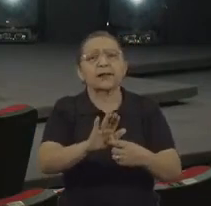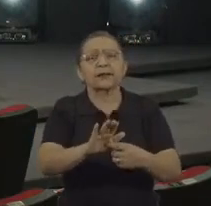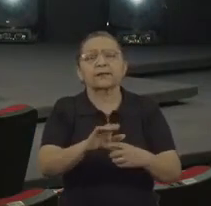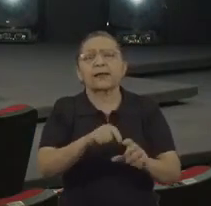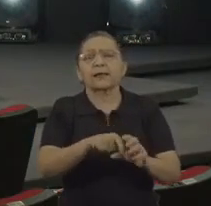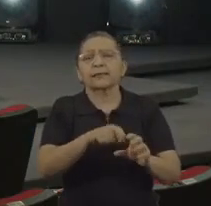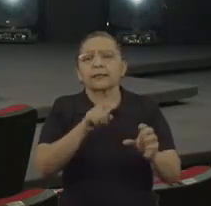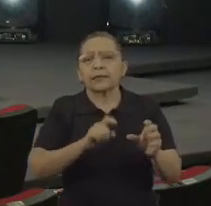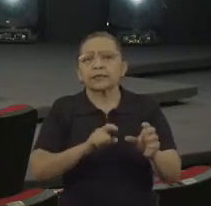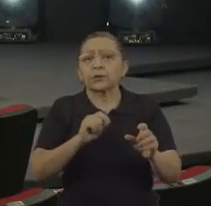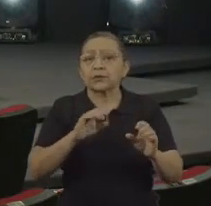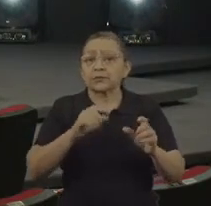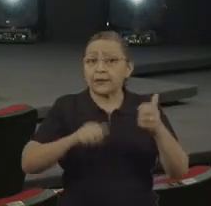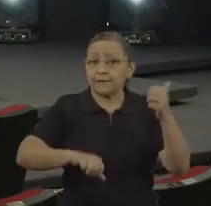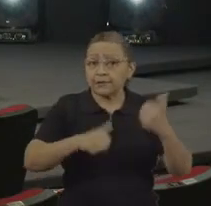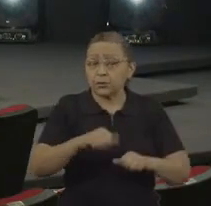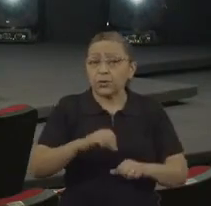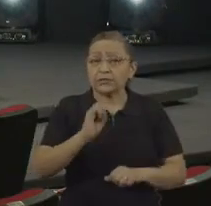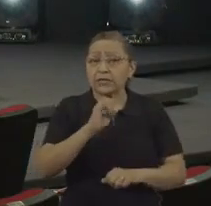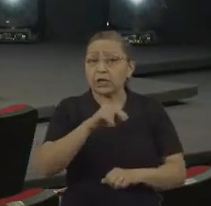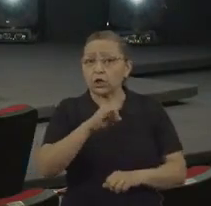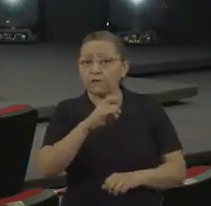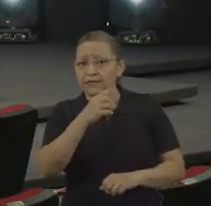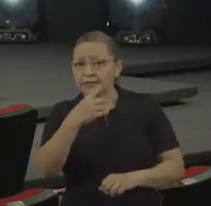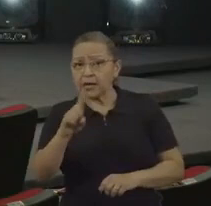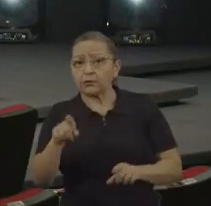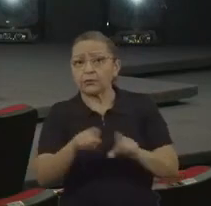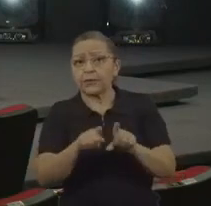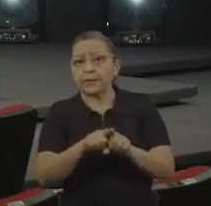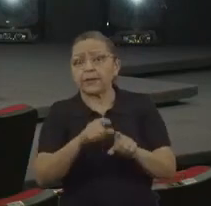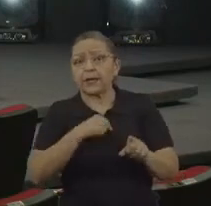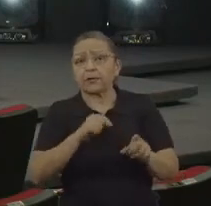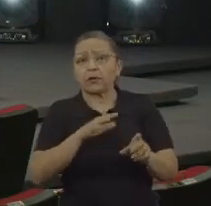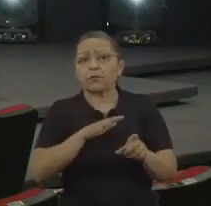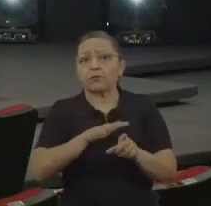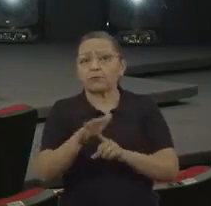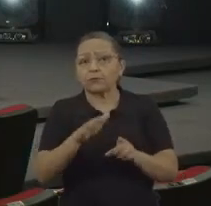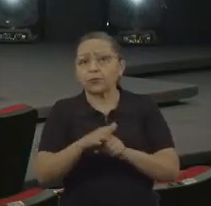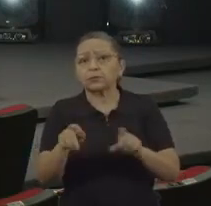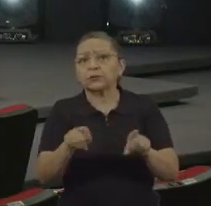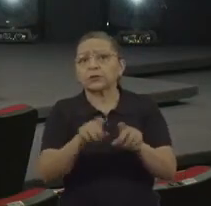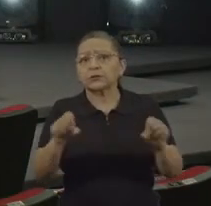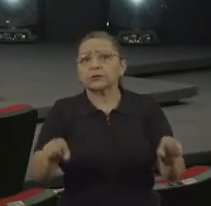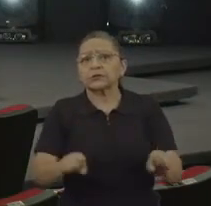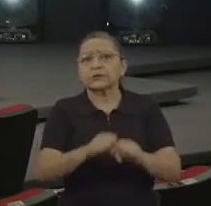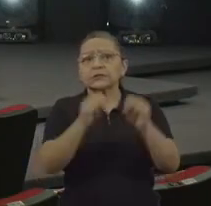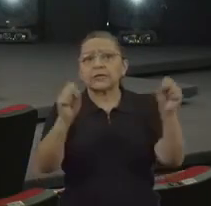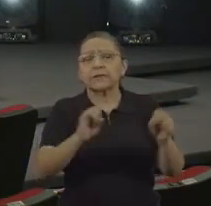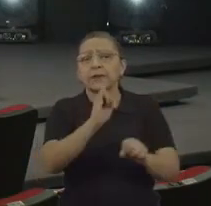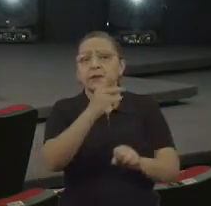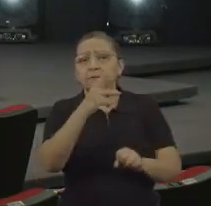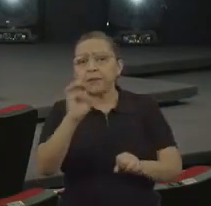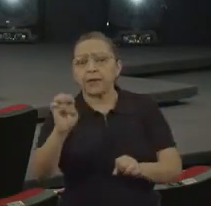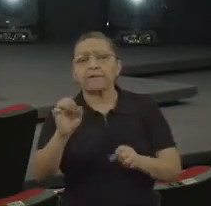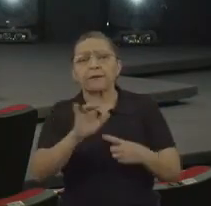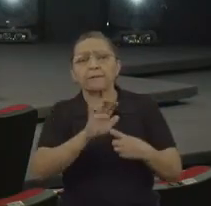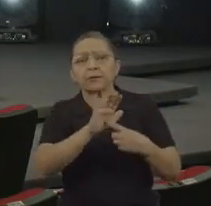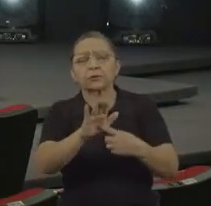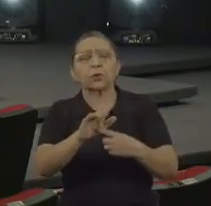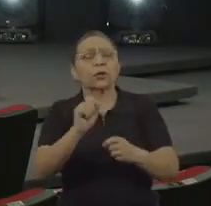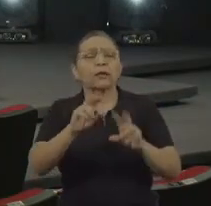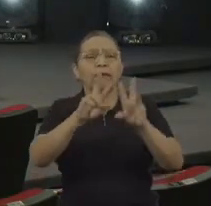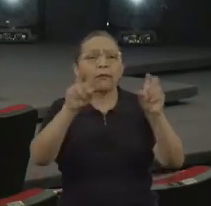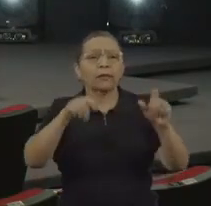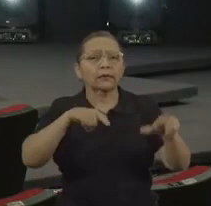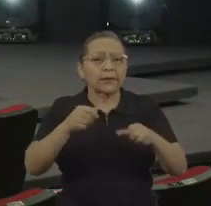inovação que é tanto o sistema IP como o fluxo de atendimento a vítimas de trabalho escravo e de tráfico de